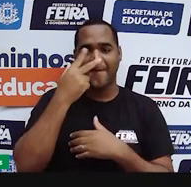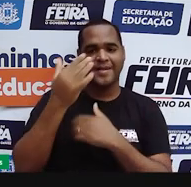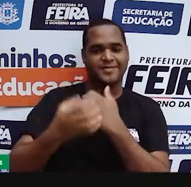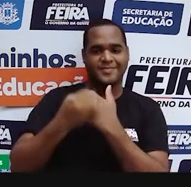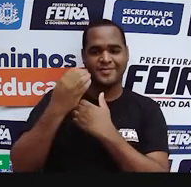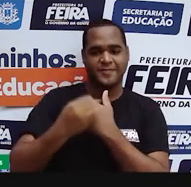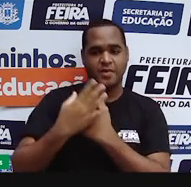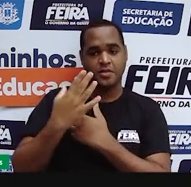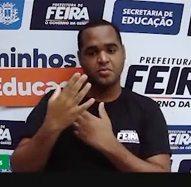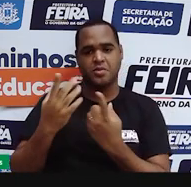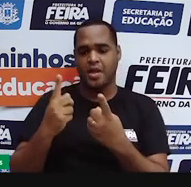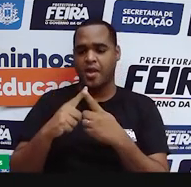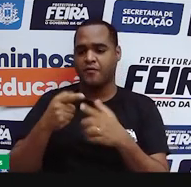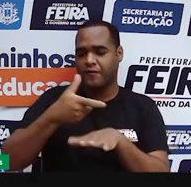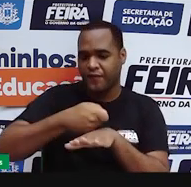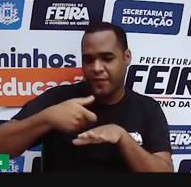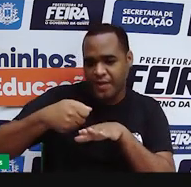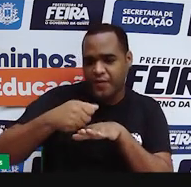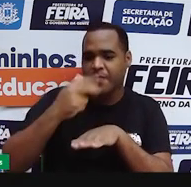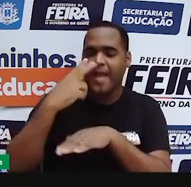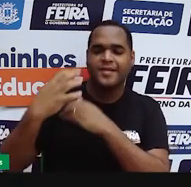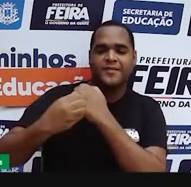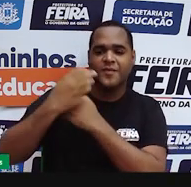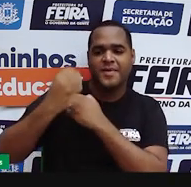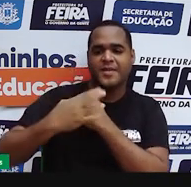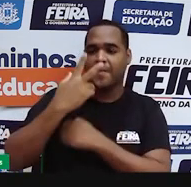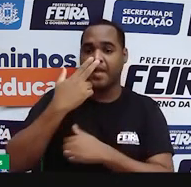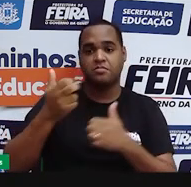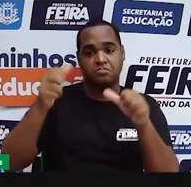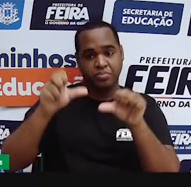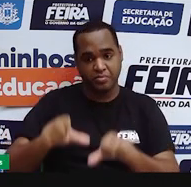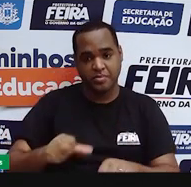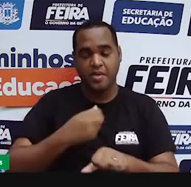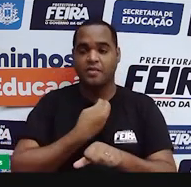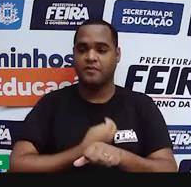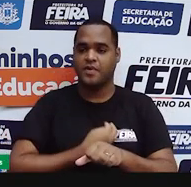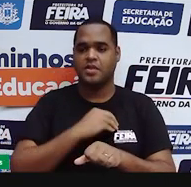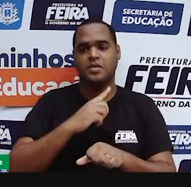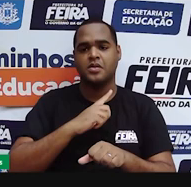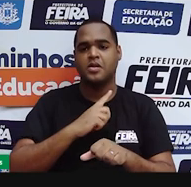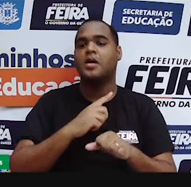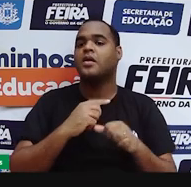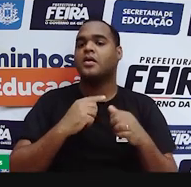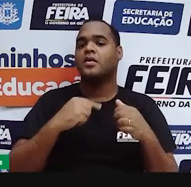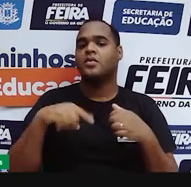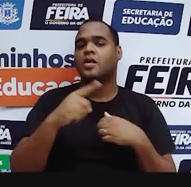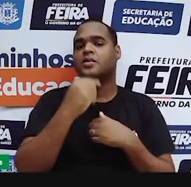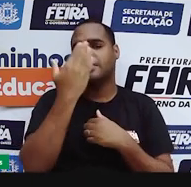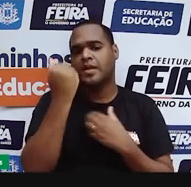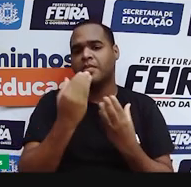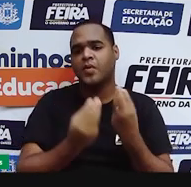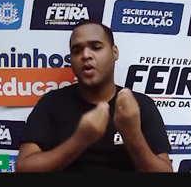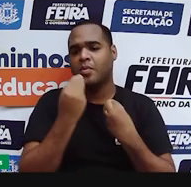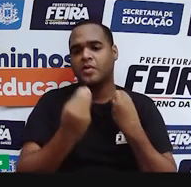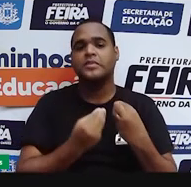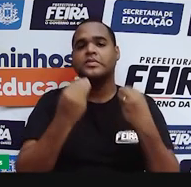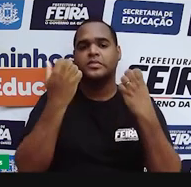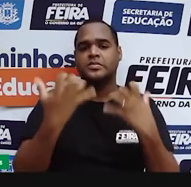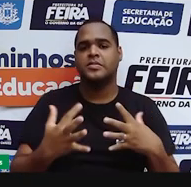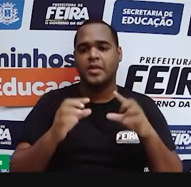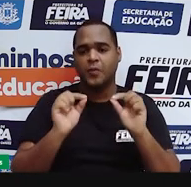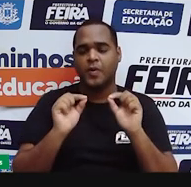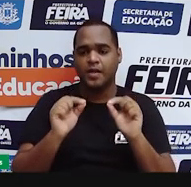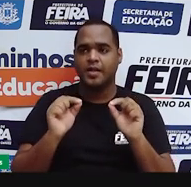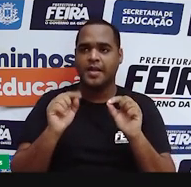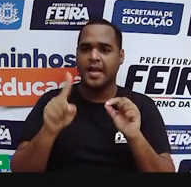podem causar muitos prejuízos na nossa vida, então, como é que a gente sabe que uma informação é